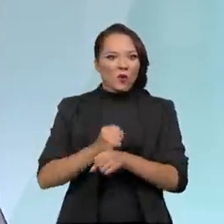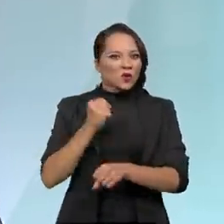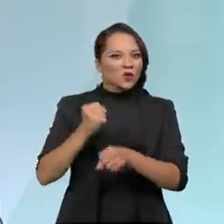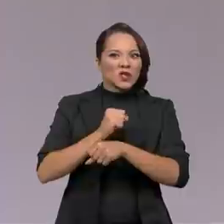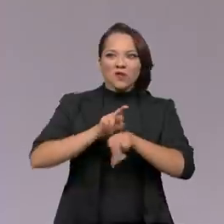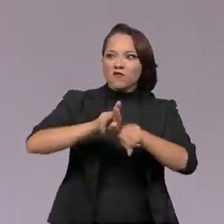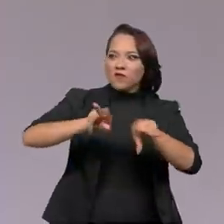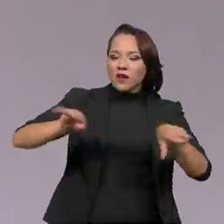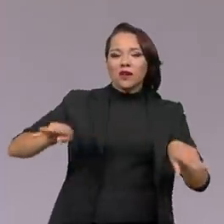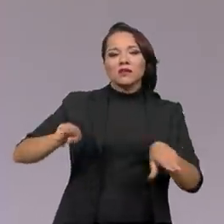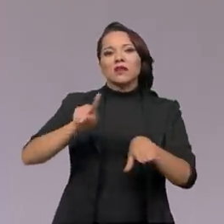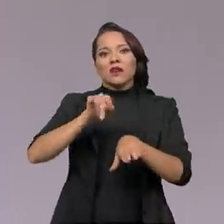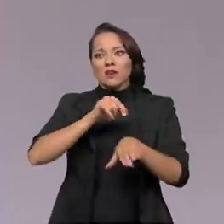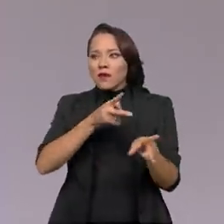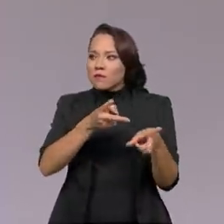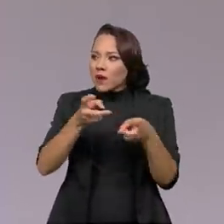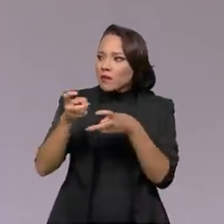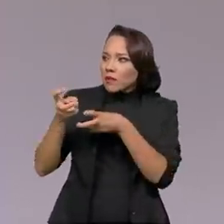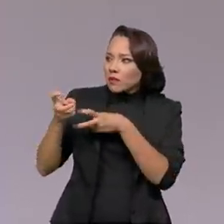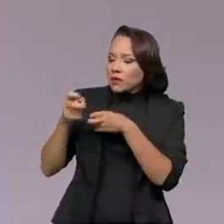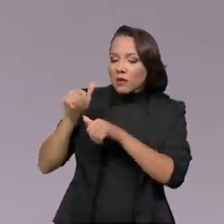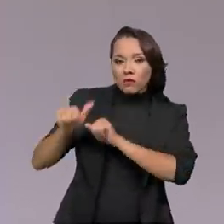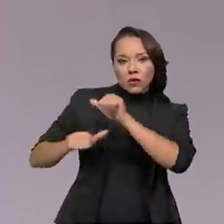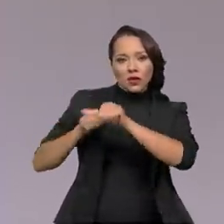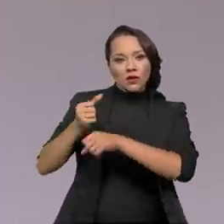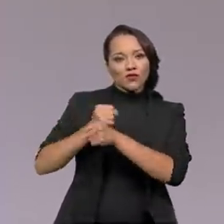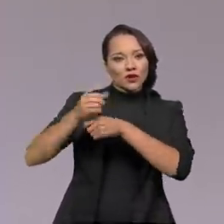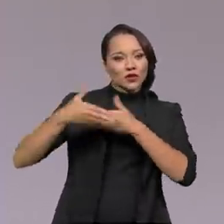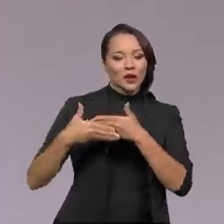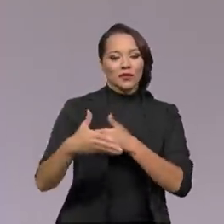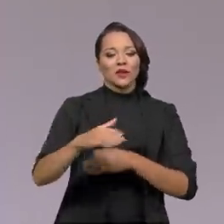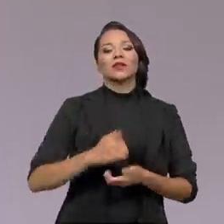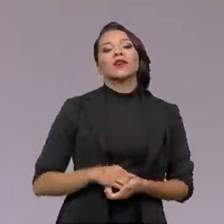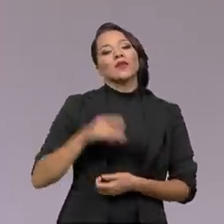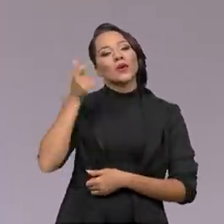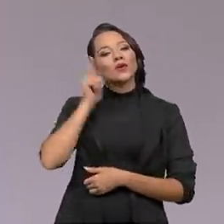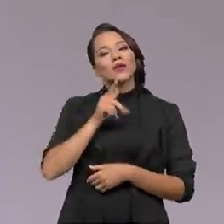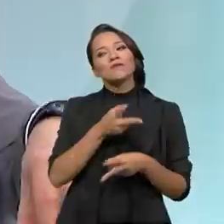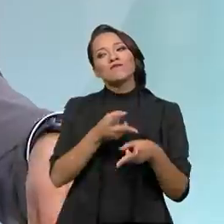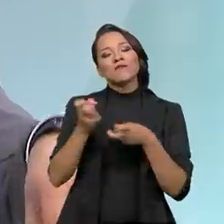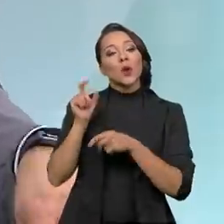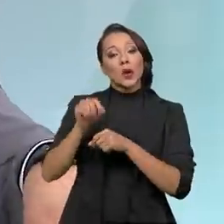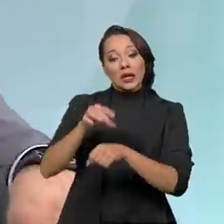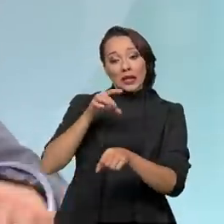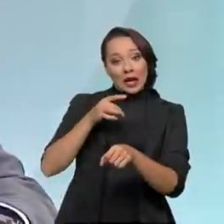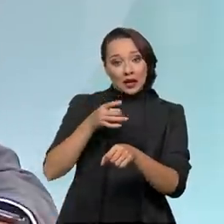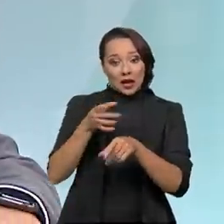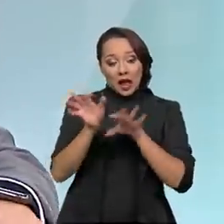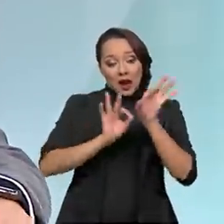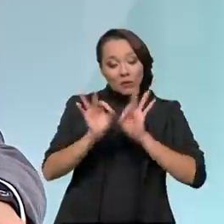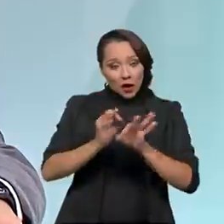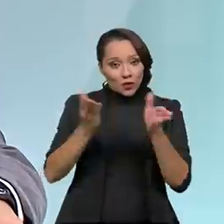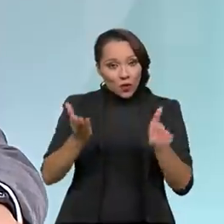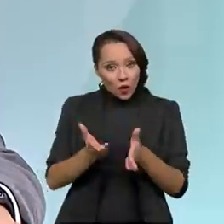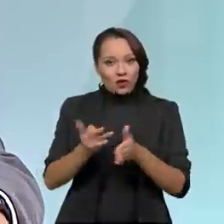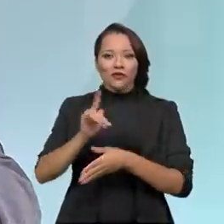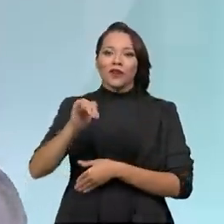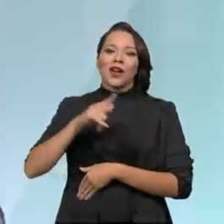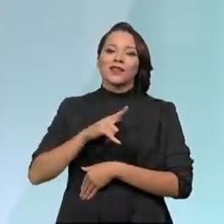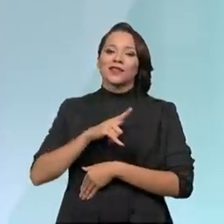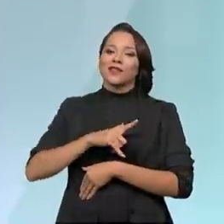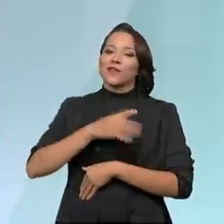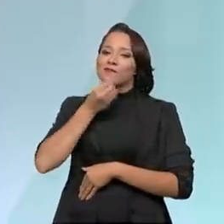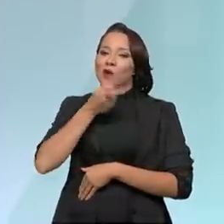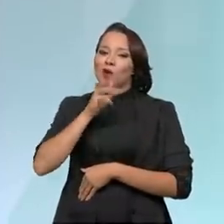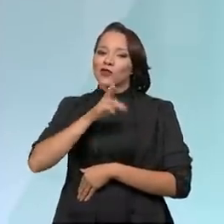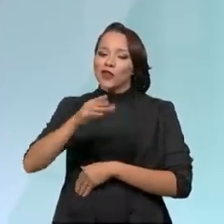e a gente vai perceber essa mudança nos próximos anos. A gente vai conseguir ver que aquilo que está sendo plantado hoje vai gerar fruto logo ali na